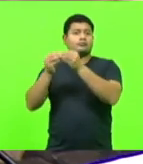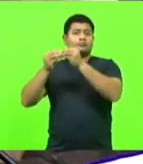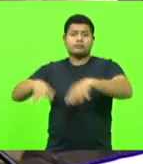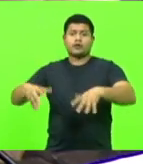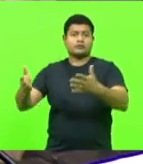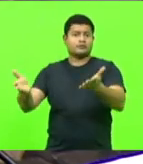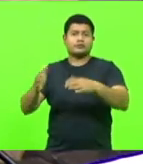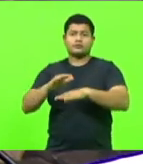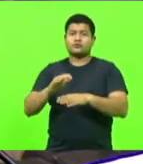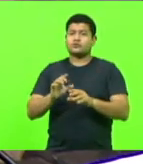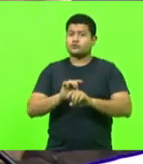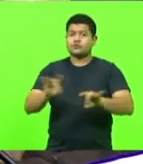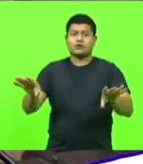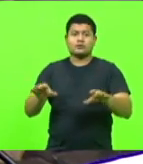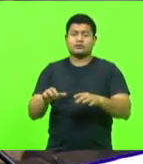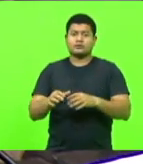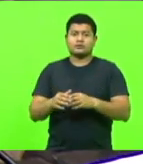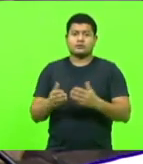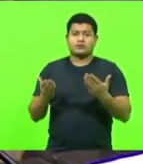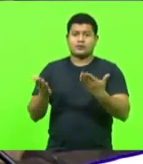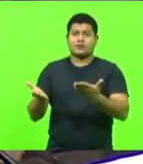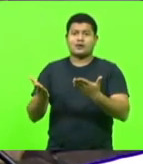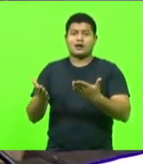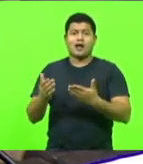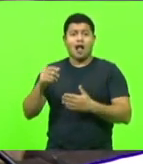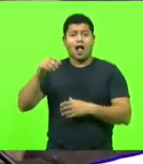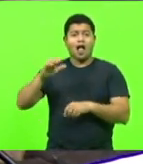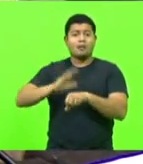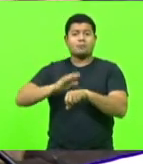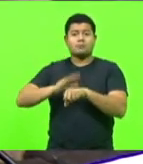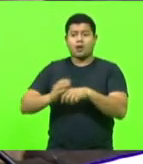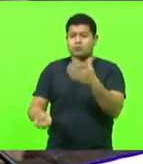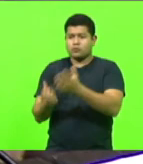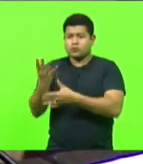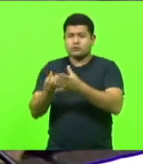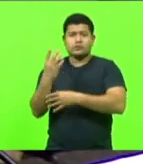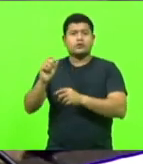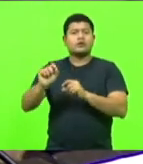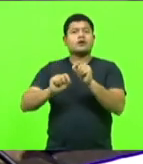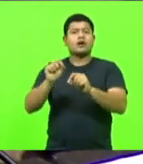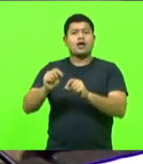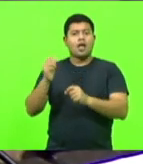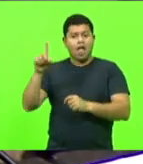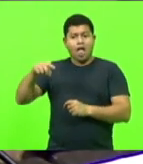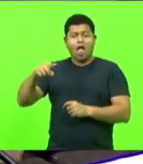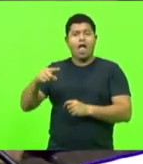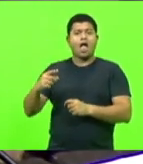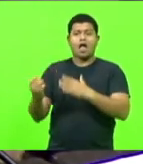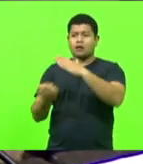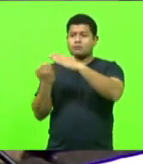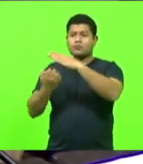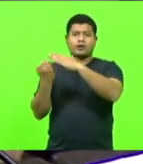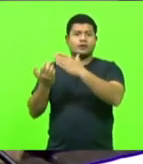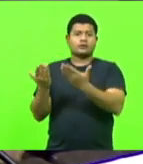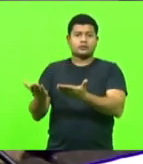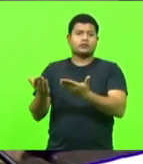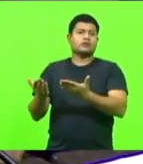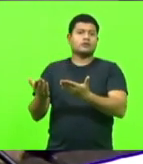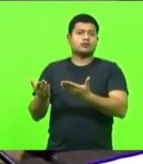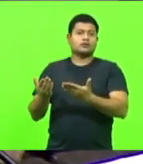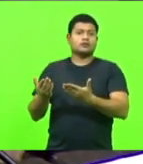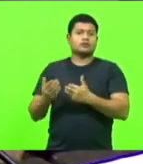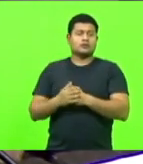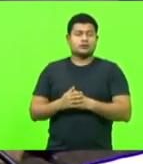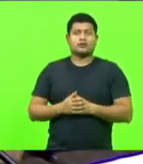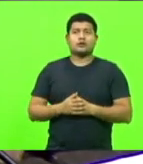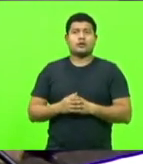o Estado produz. Quem produz é a iniciativa privada, é o empreendedor. Sendo assim, todo o dinheiro que o Estado